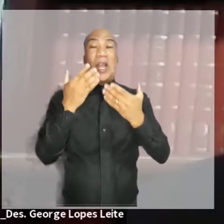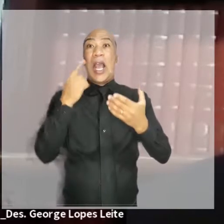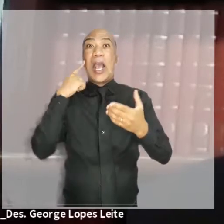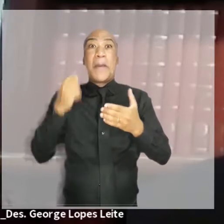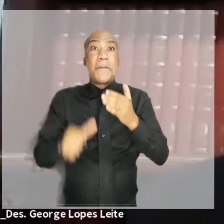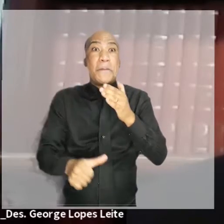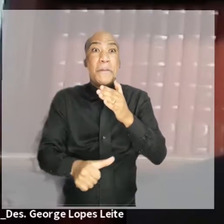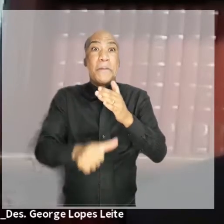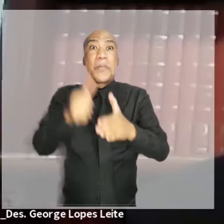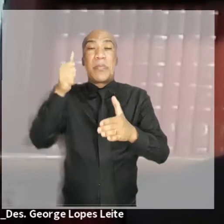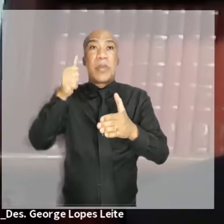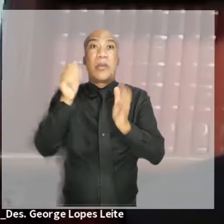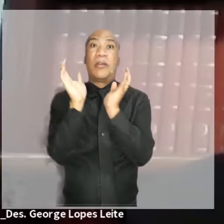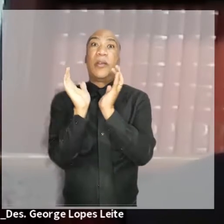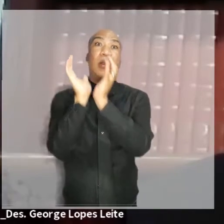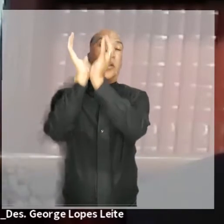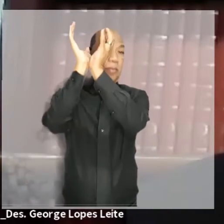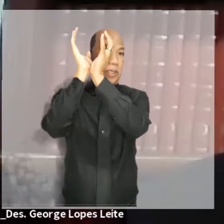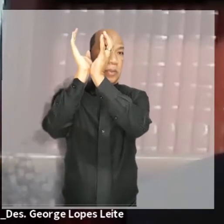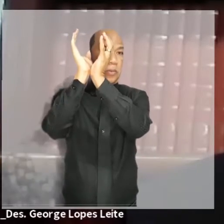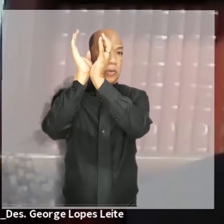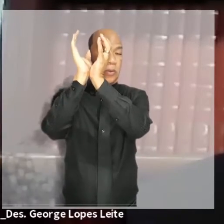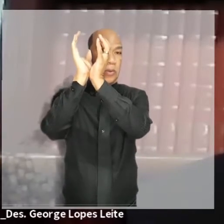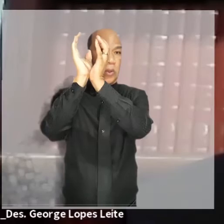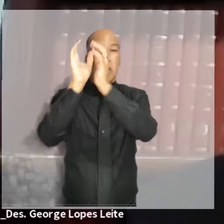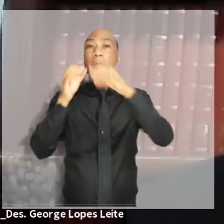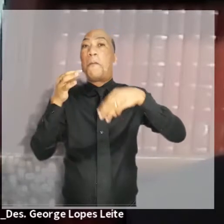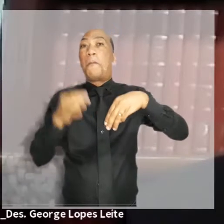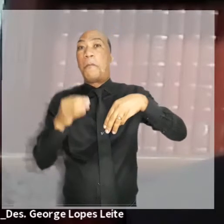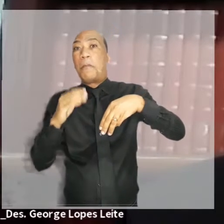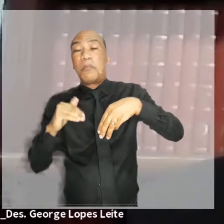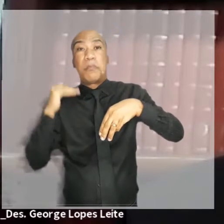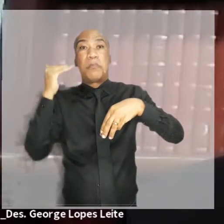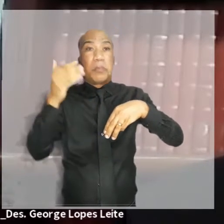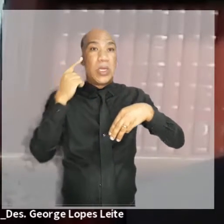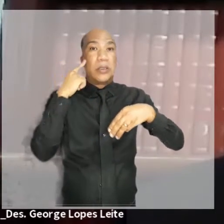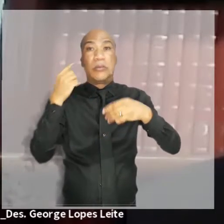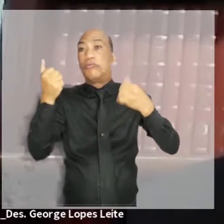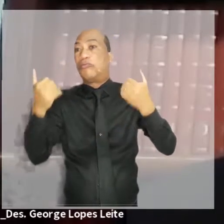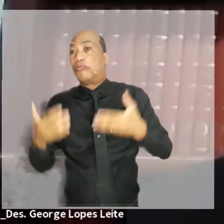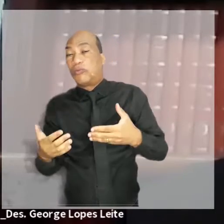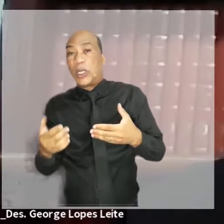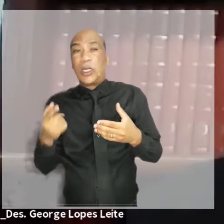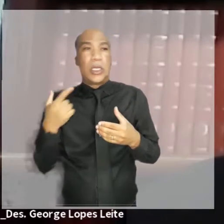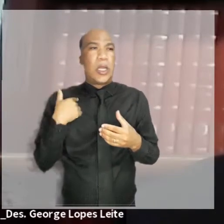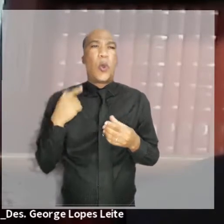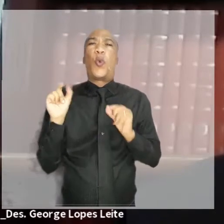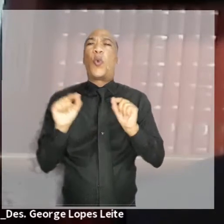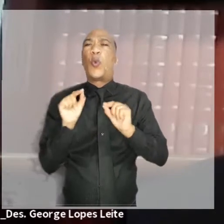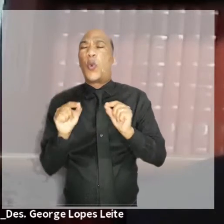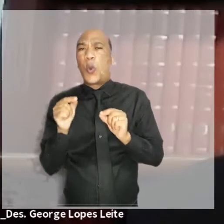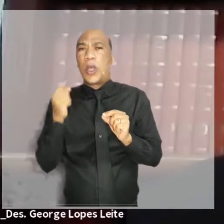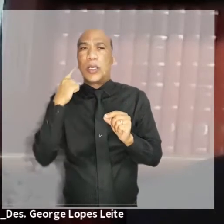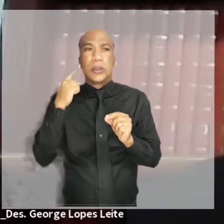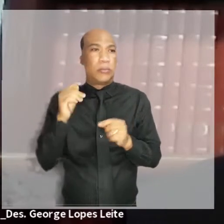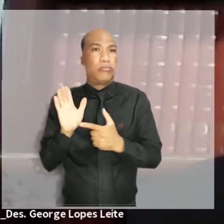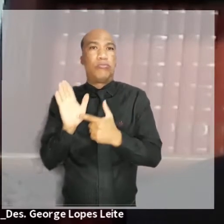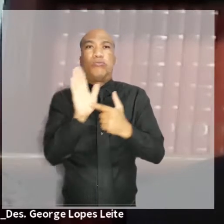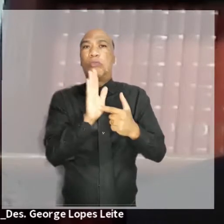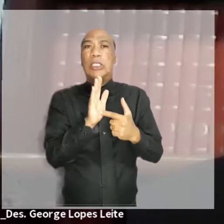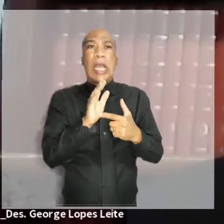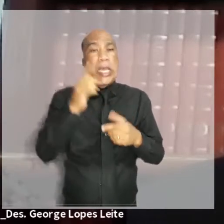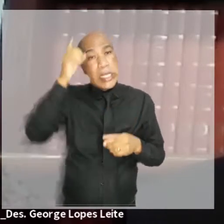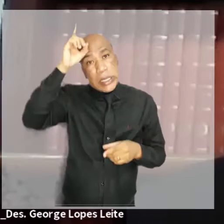lançando hoje, neste seminário, o primeiro Prêmio Ministro Cernicchiaro, concurso de monografias, cuja proposta é